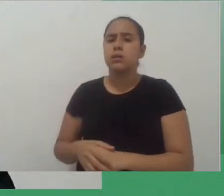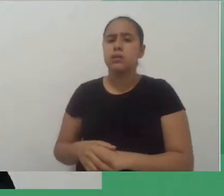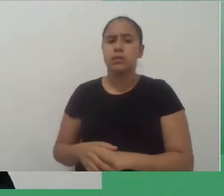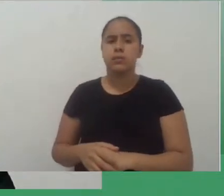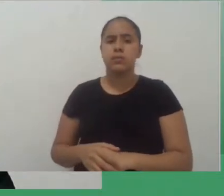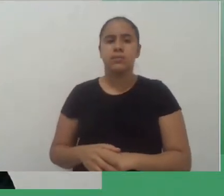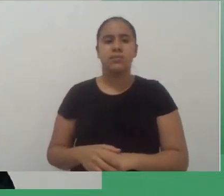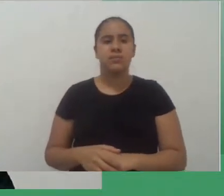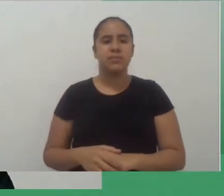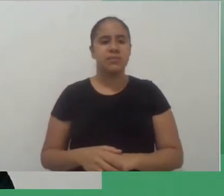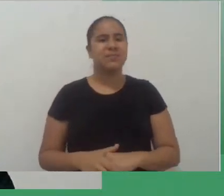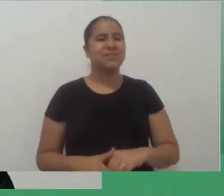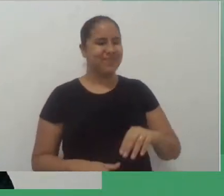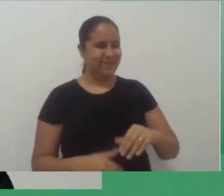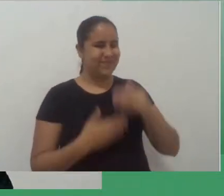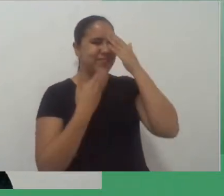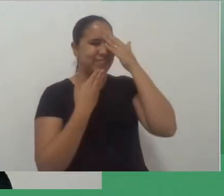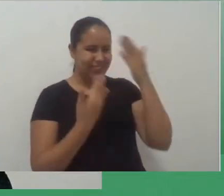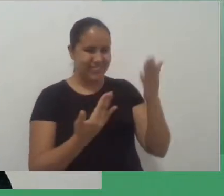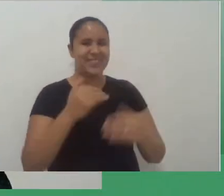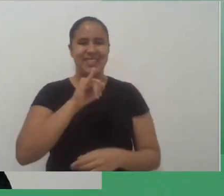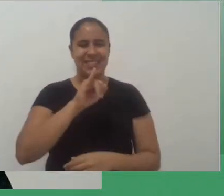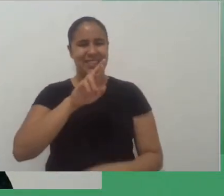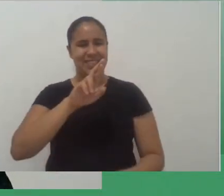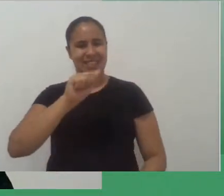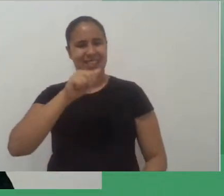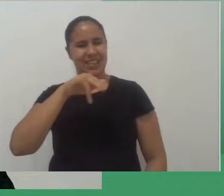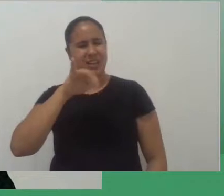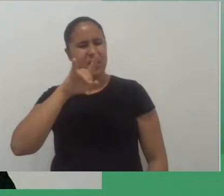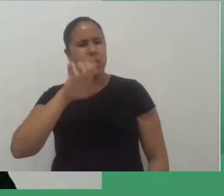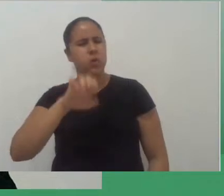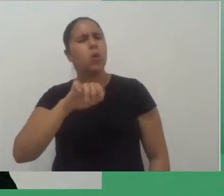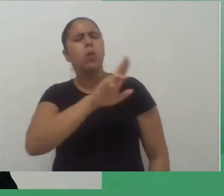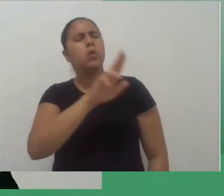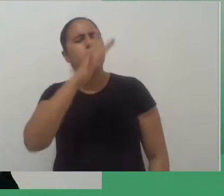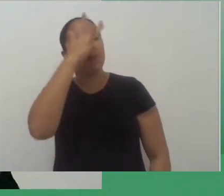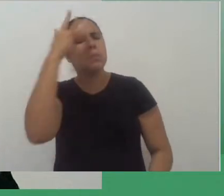Obrigado Iranilde quem foi que perguntou Iranilde por gentileza